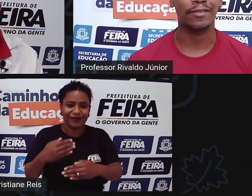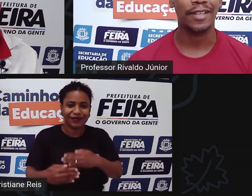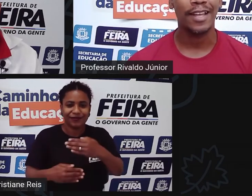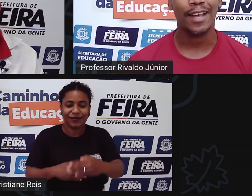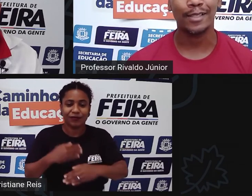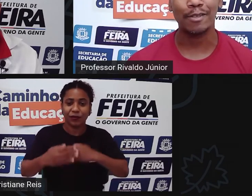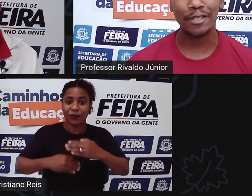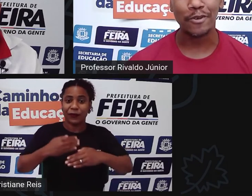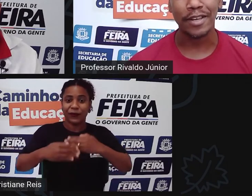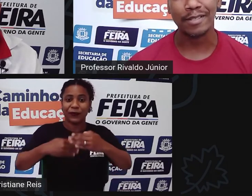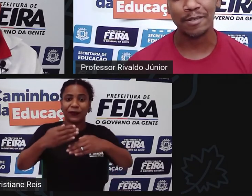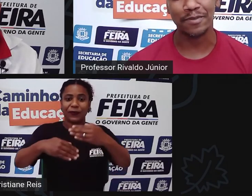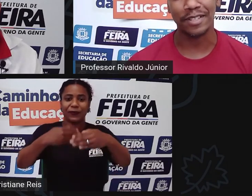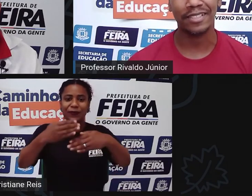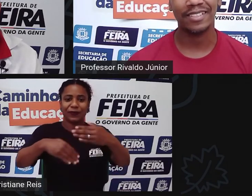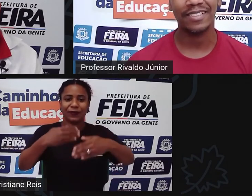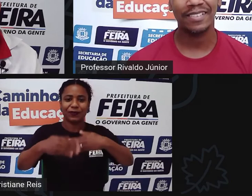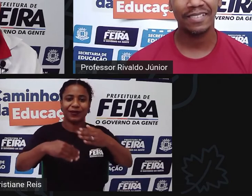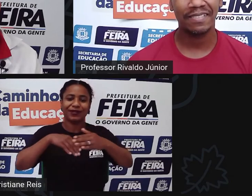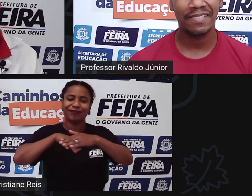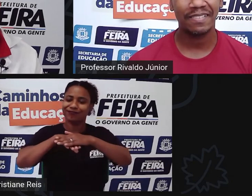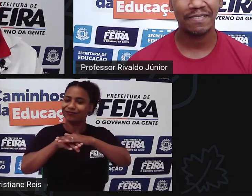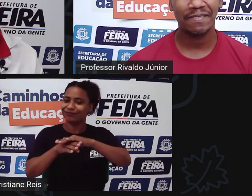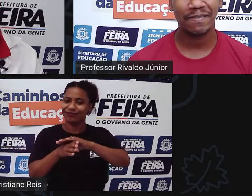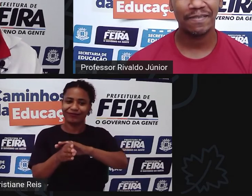aumentando até o dia de correr a São Silvestre